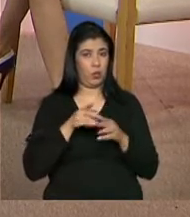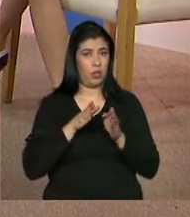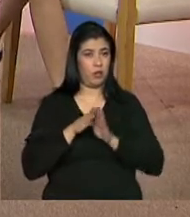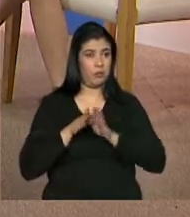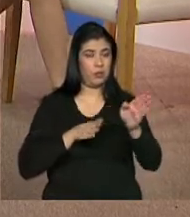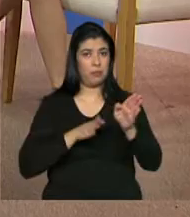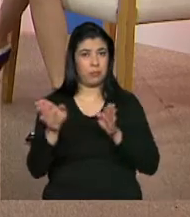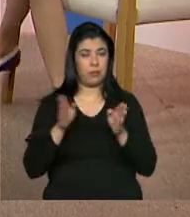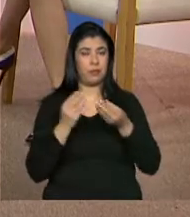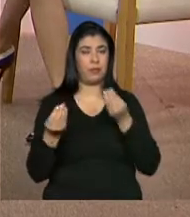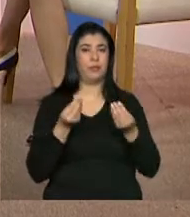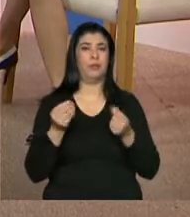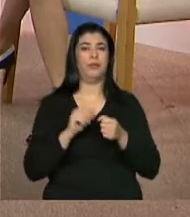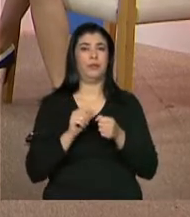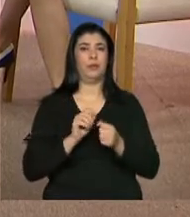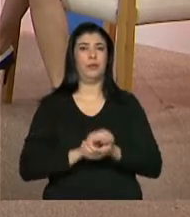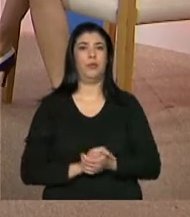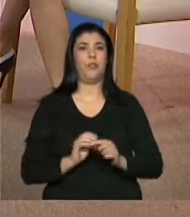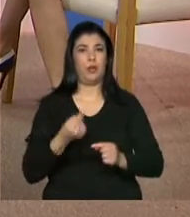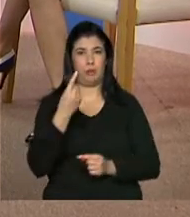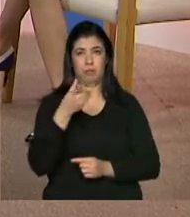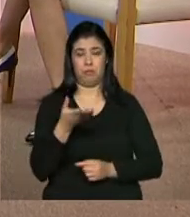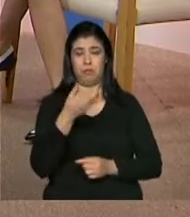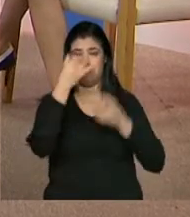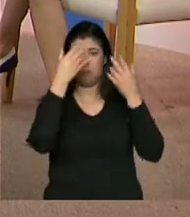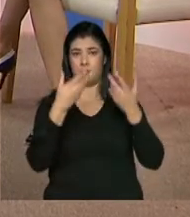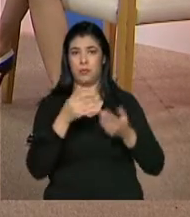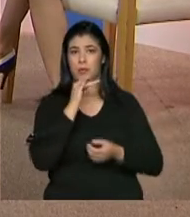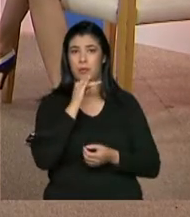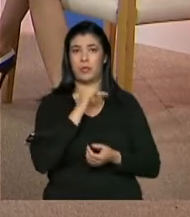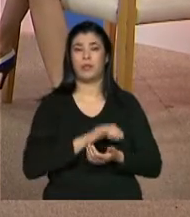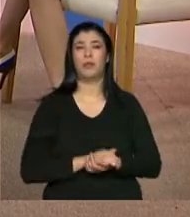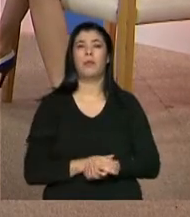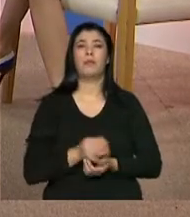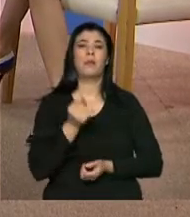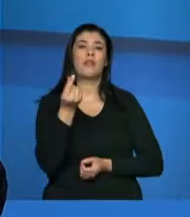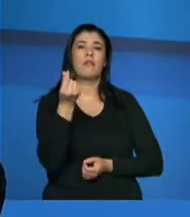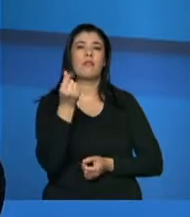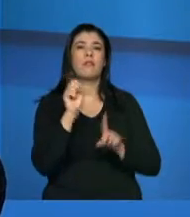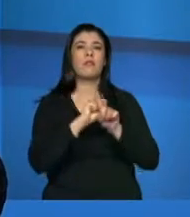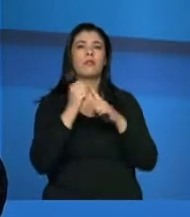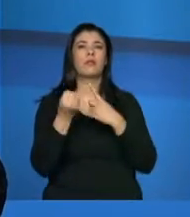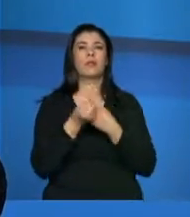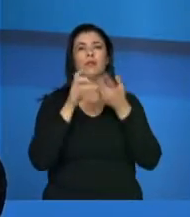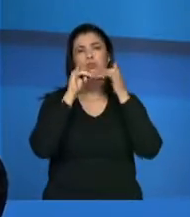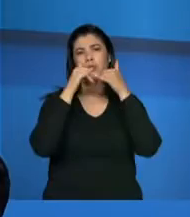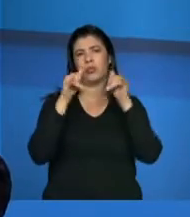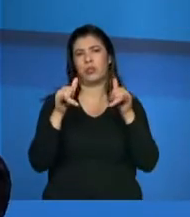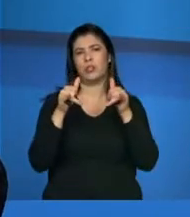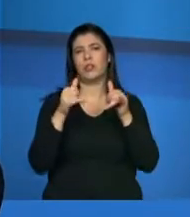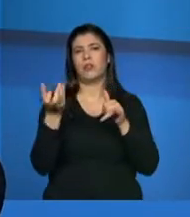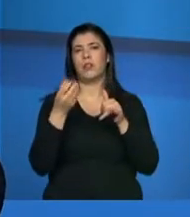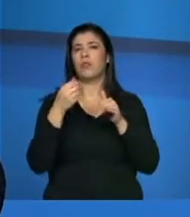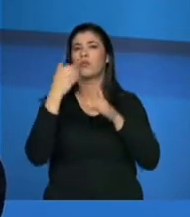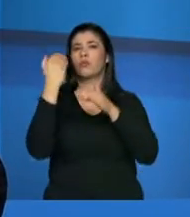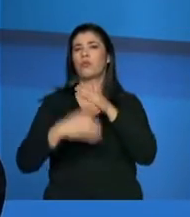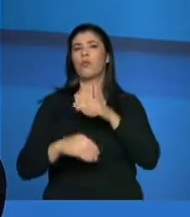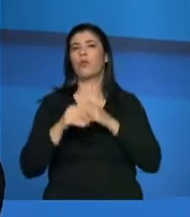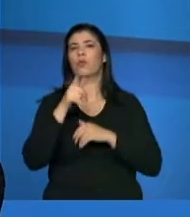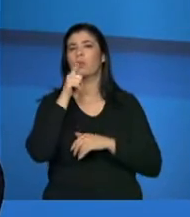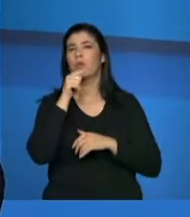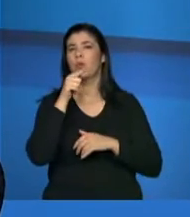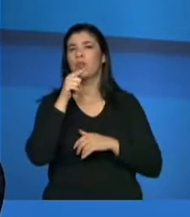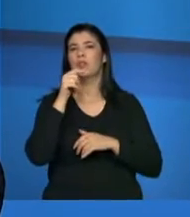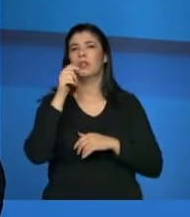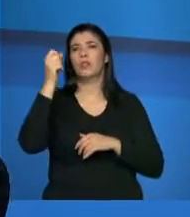grosso modo, né? Um é esse mesmo, é, por exemplo, a tarifa social de energia elétrica dessa forma. Você vai, se cadastra, depois